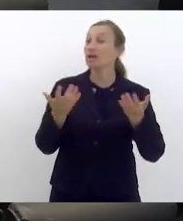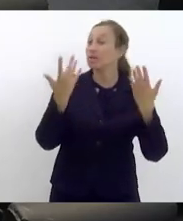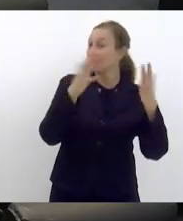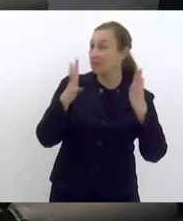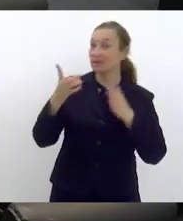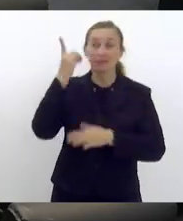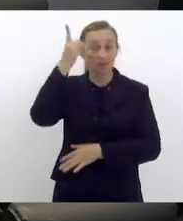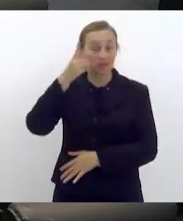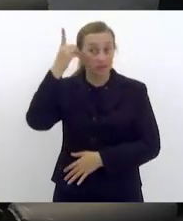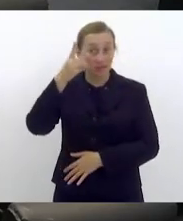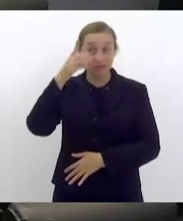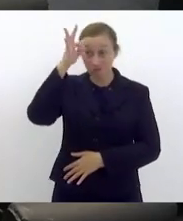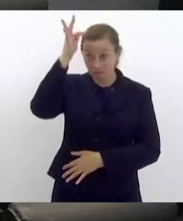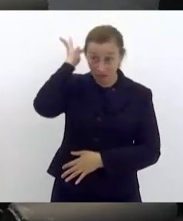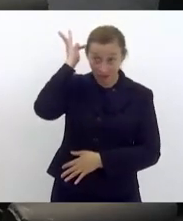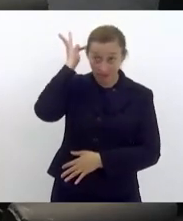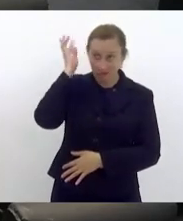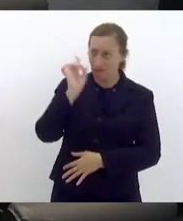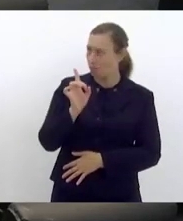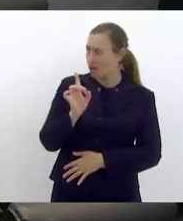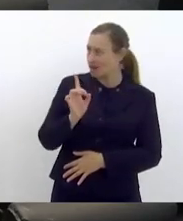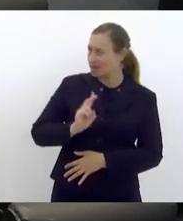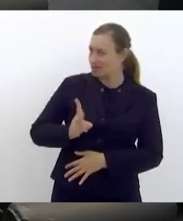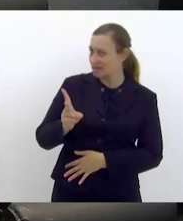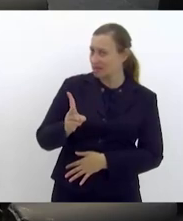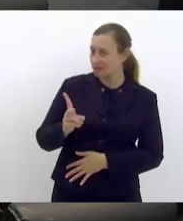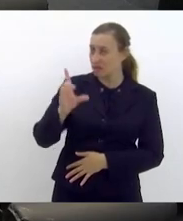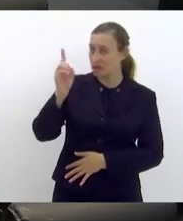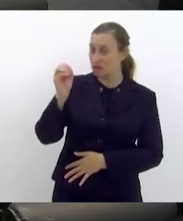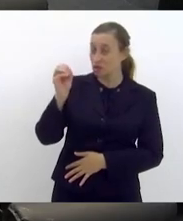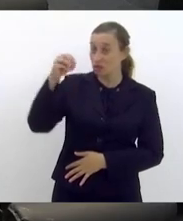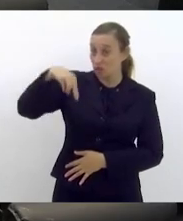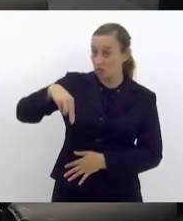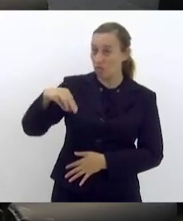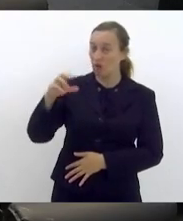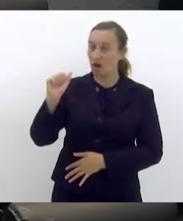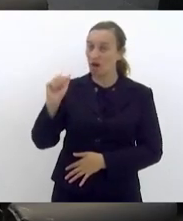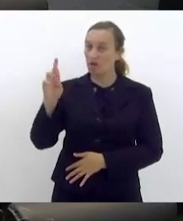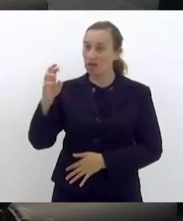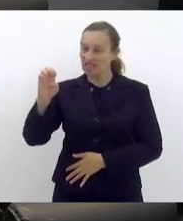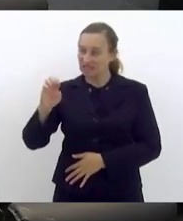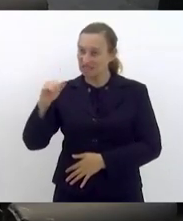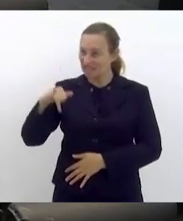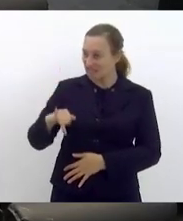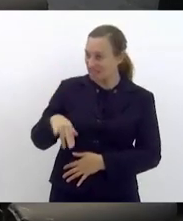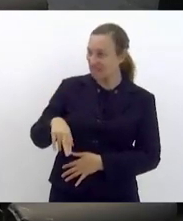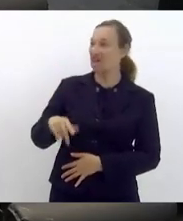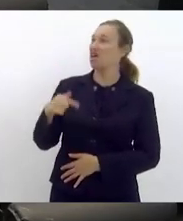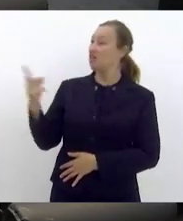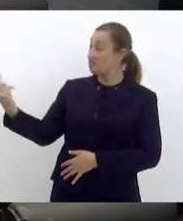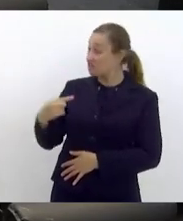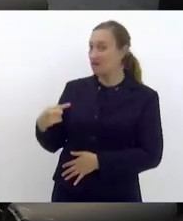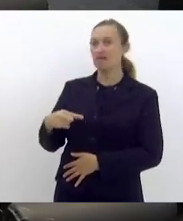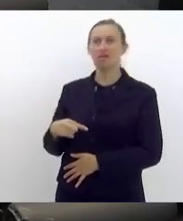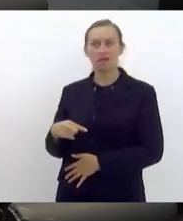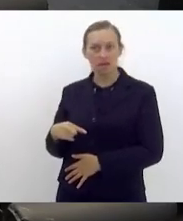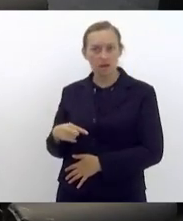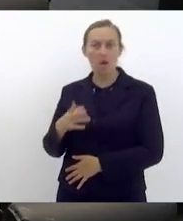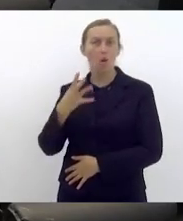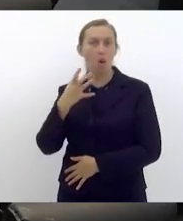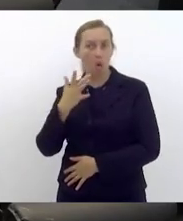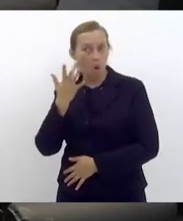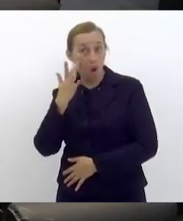o deputado Fred, que não é sempre que Dom Arani vem, não é, se disponibiliza. Eu acho que